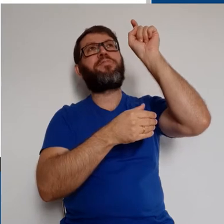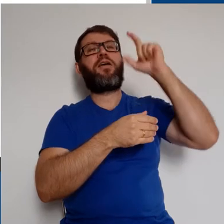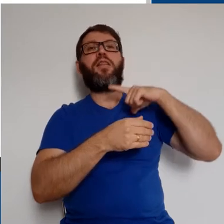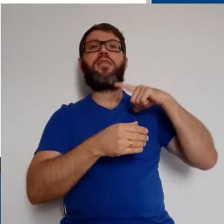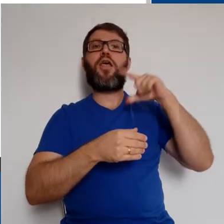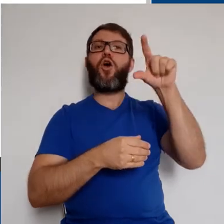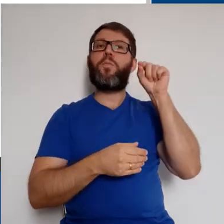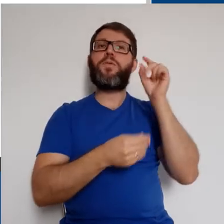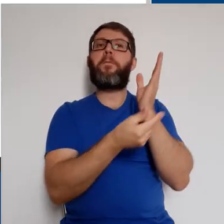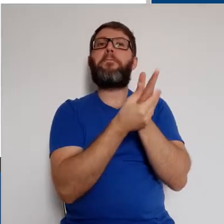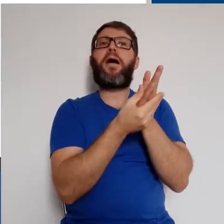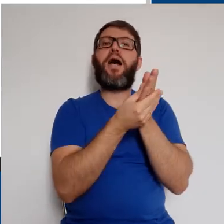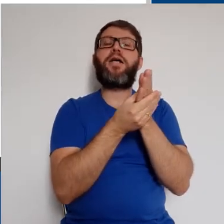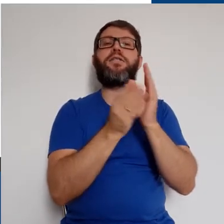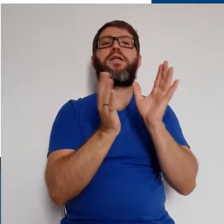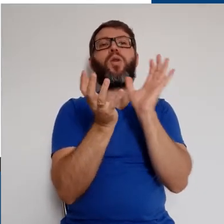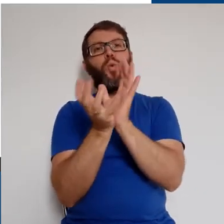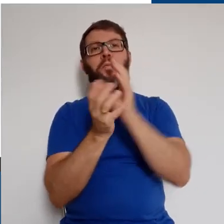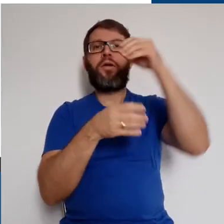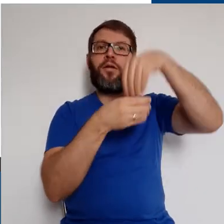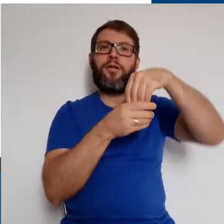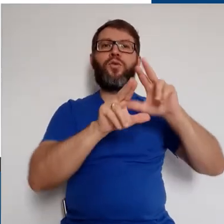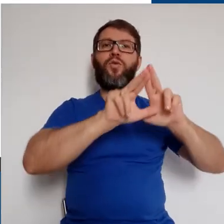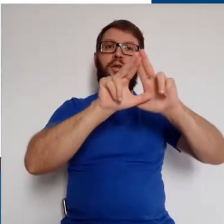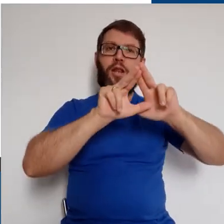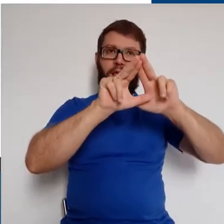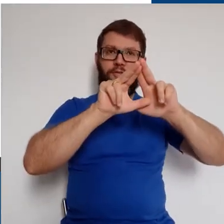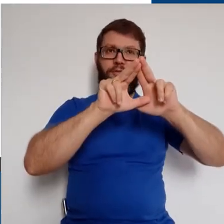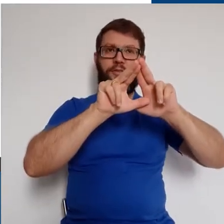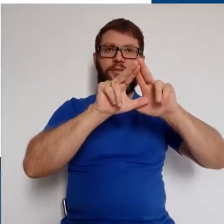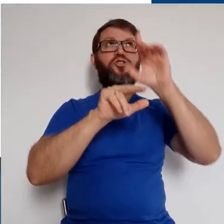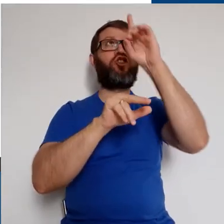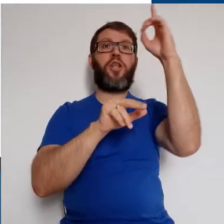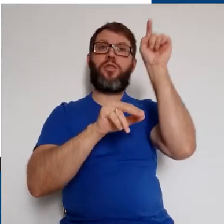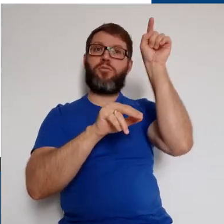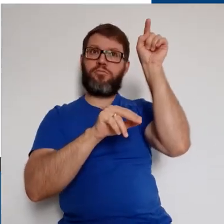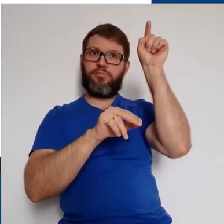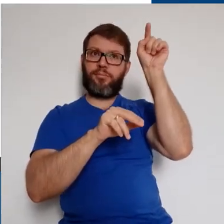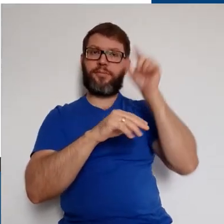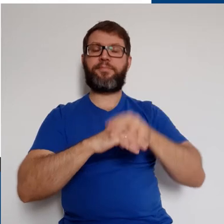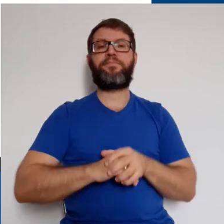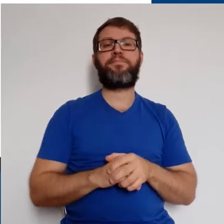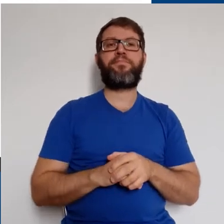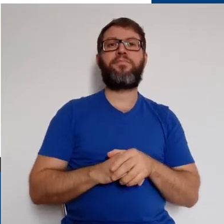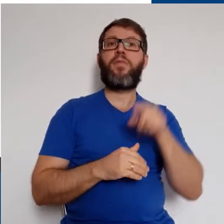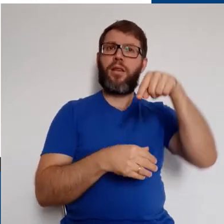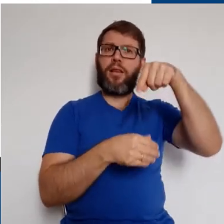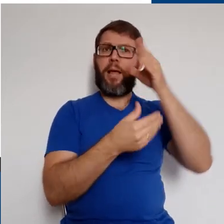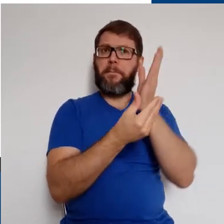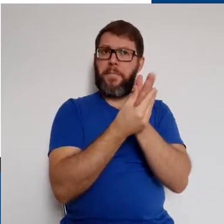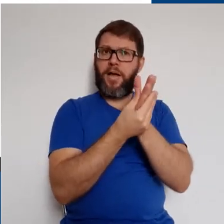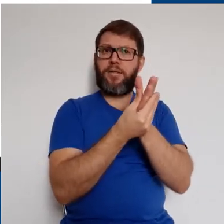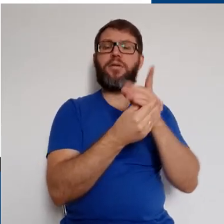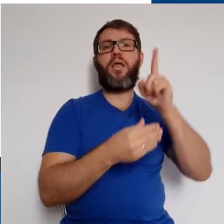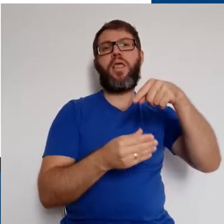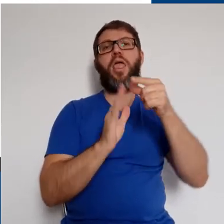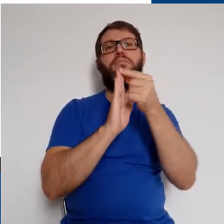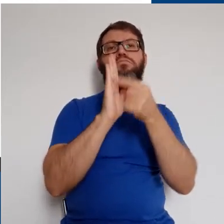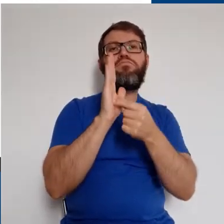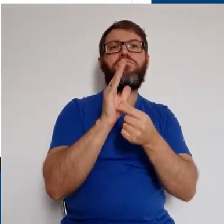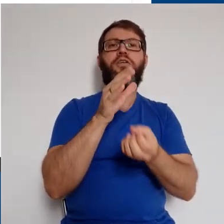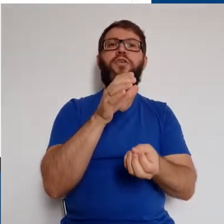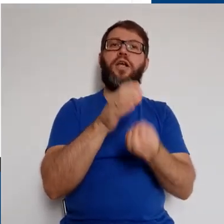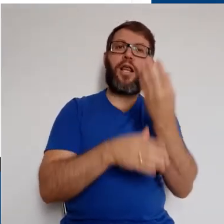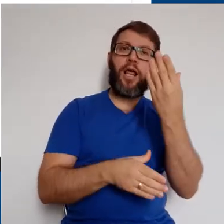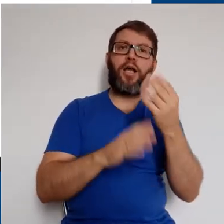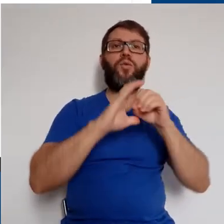no menu superior, temos a opção Pasta da turma no Google Drive, no canto superior direito. Nesta pasta,